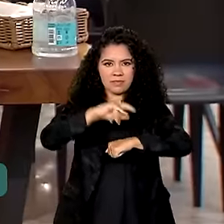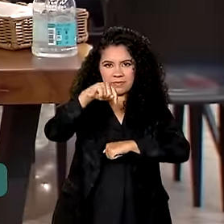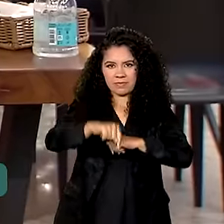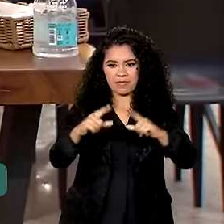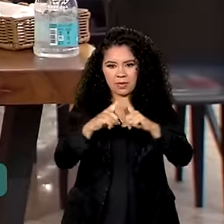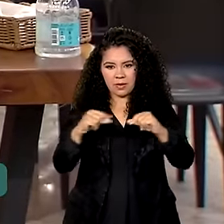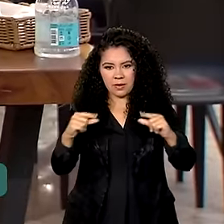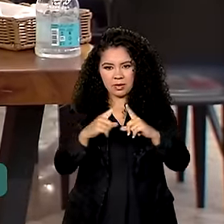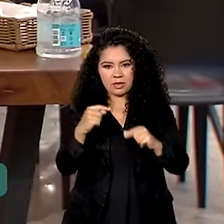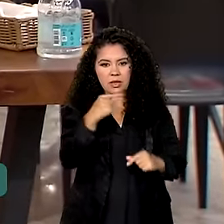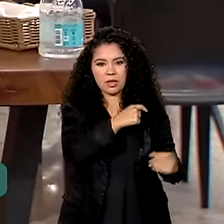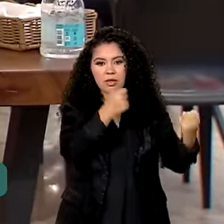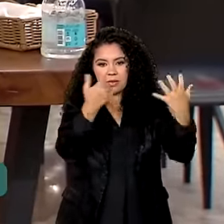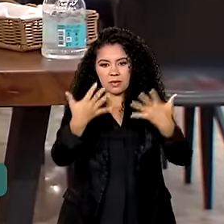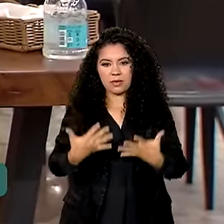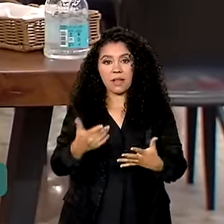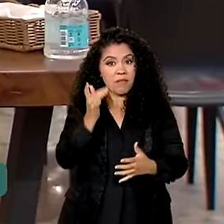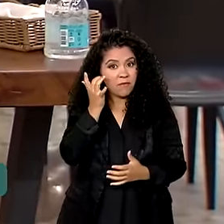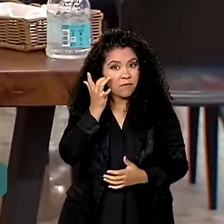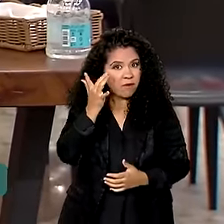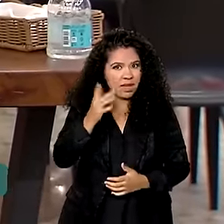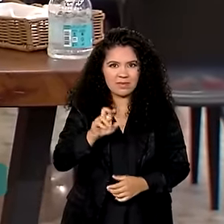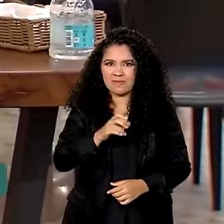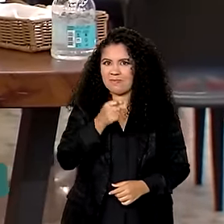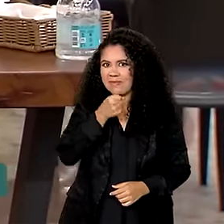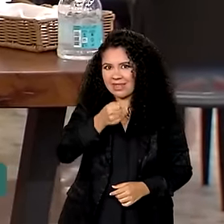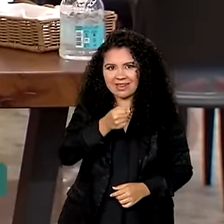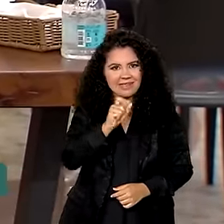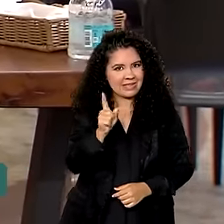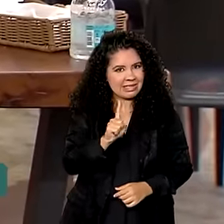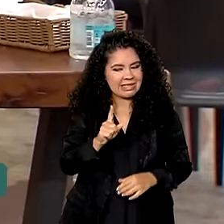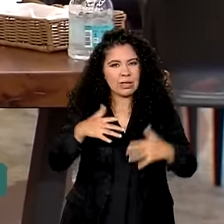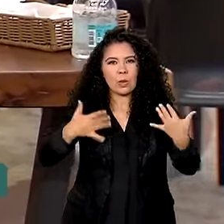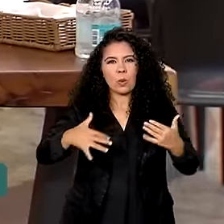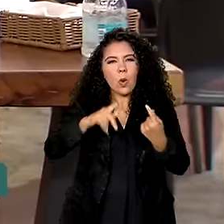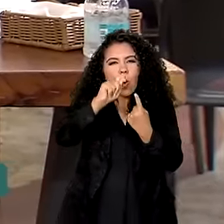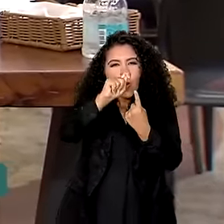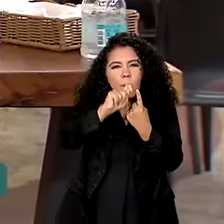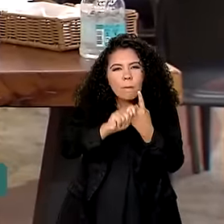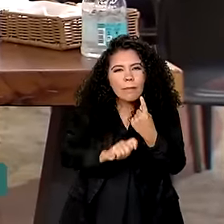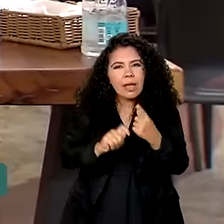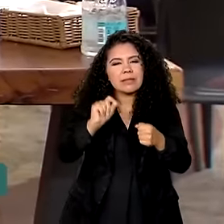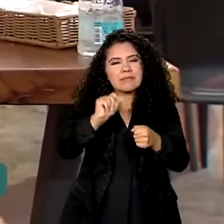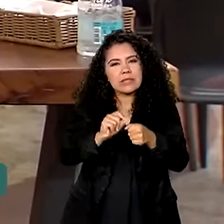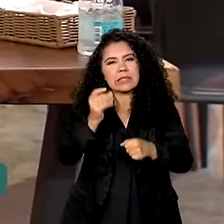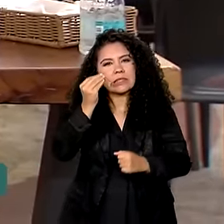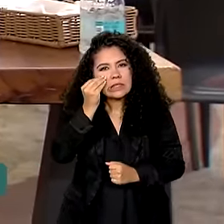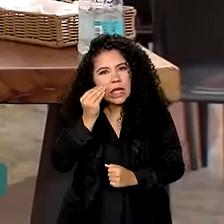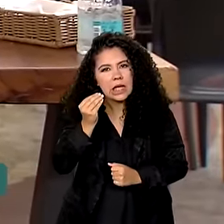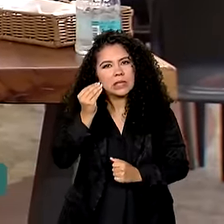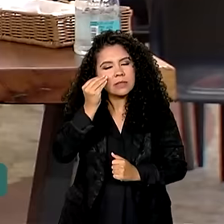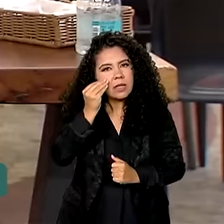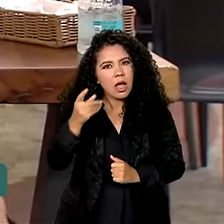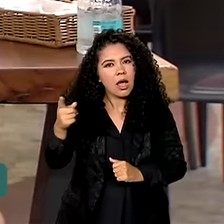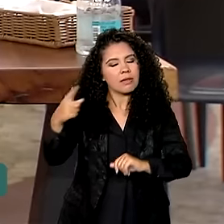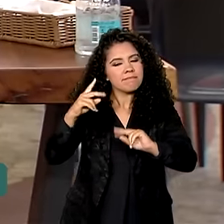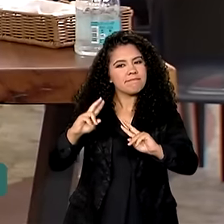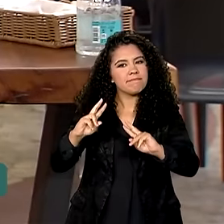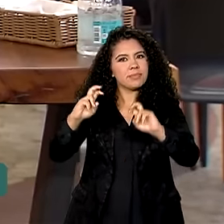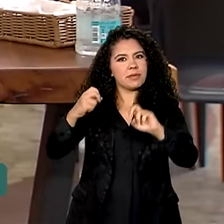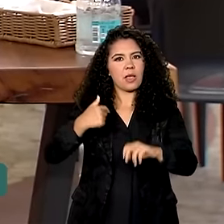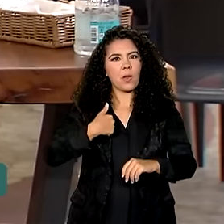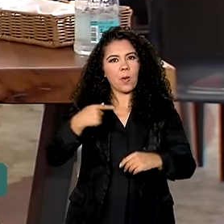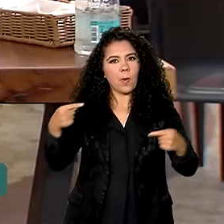Fez uma seletiva, não foi fácil, um mês de seletiva de testes. E onde realmente ele viu que eu tinha esse